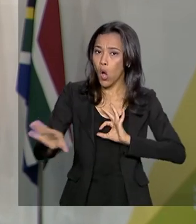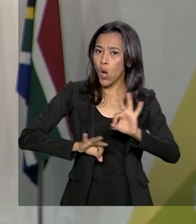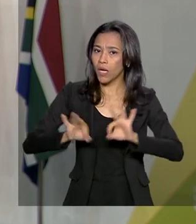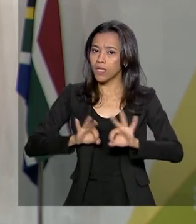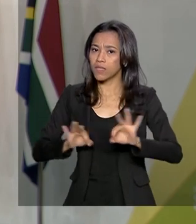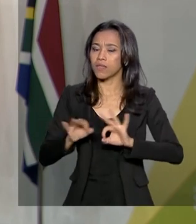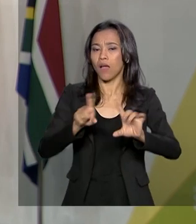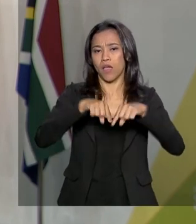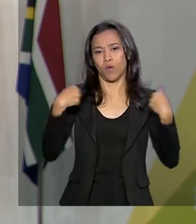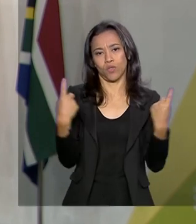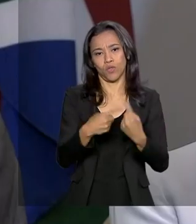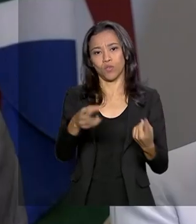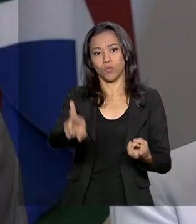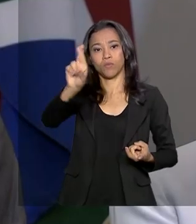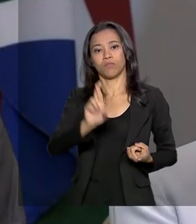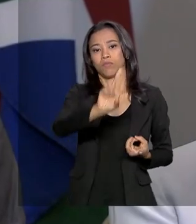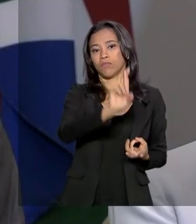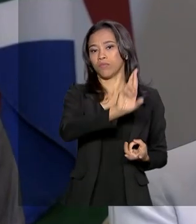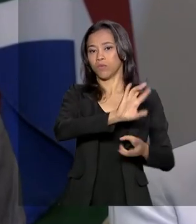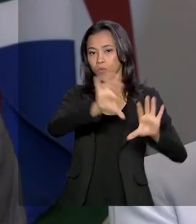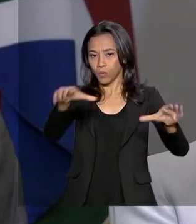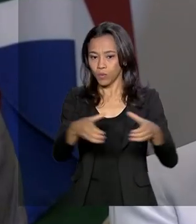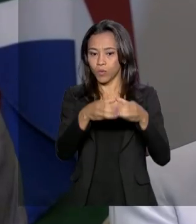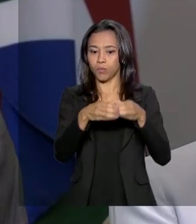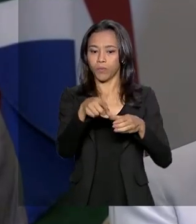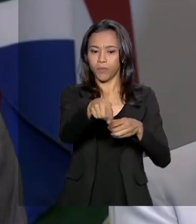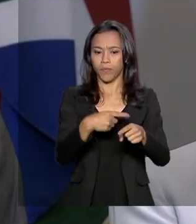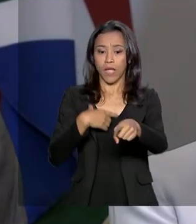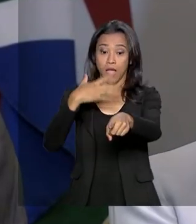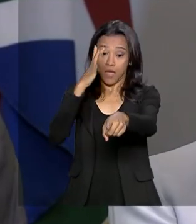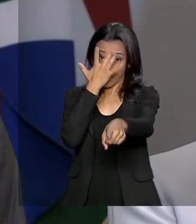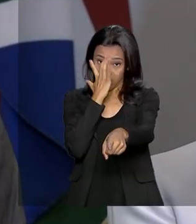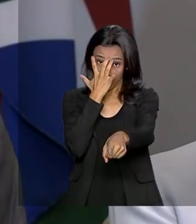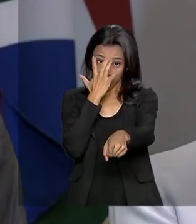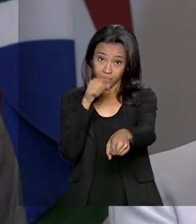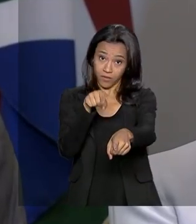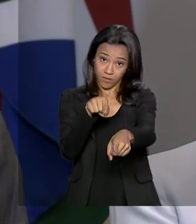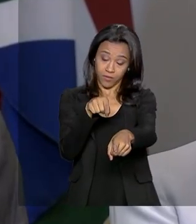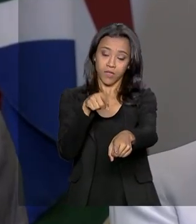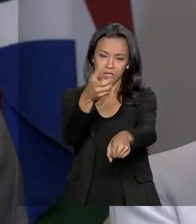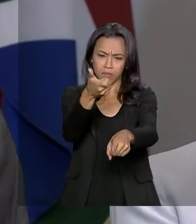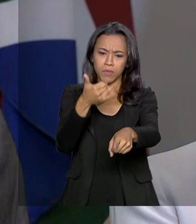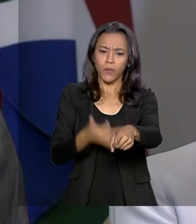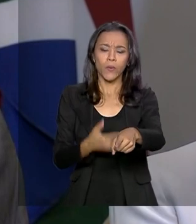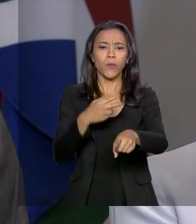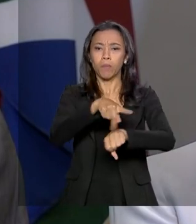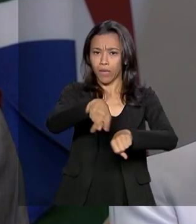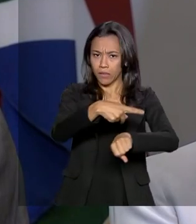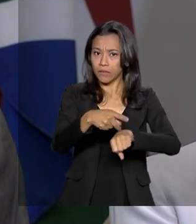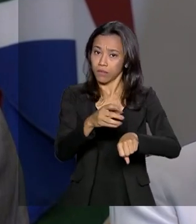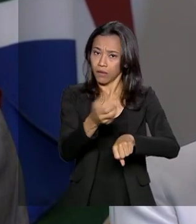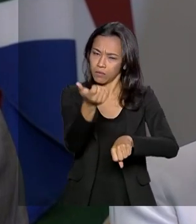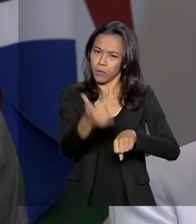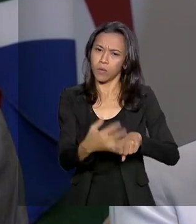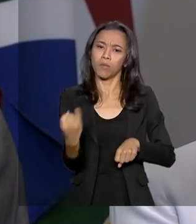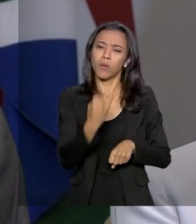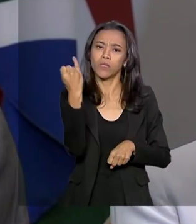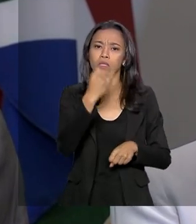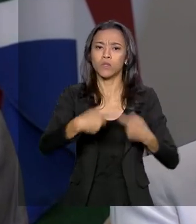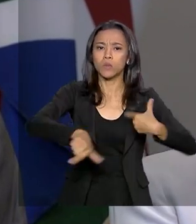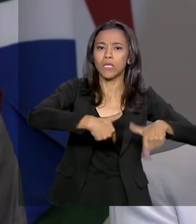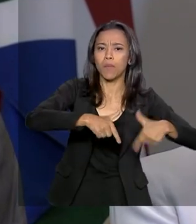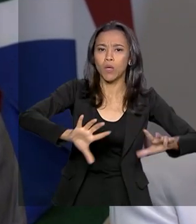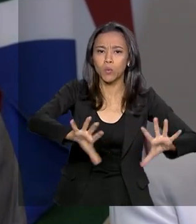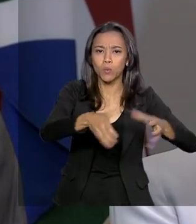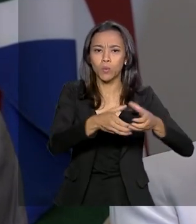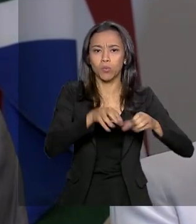os representantes do BRICS. O representante da Índia, Amir Yadav, falou sobre a importância do trabalho conjunto entre os países